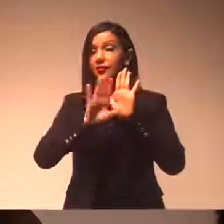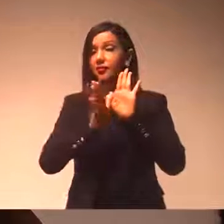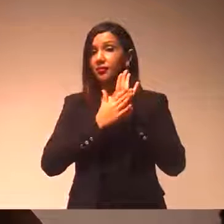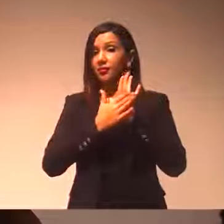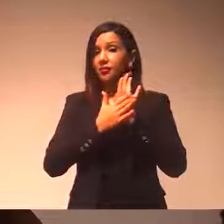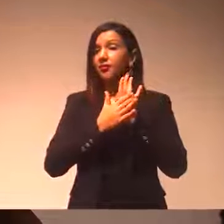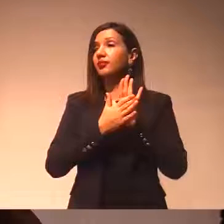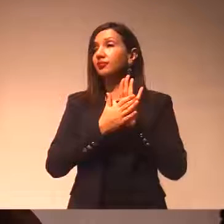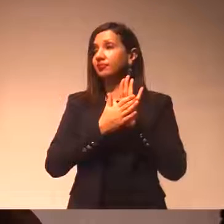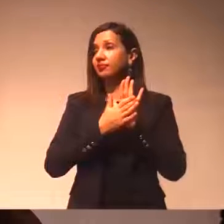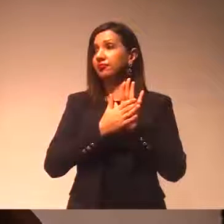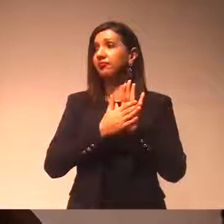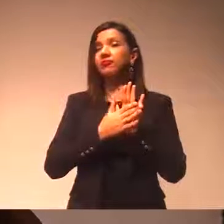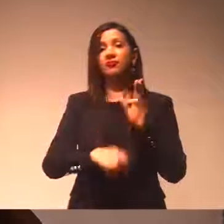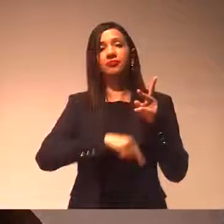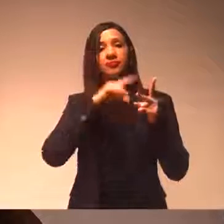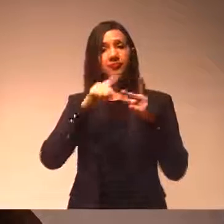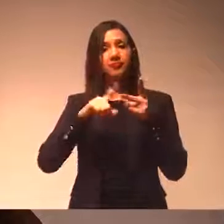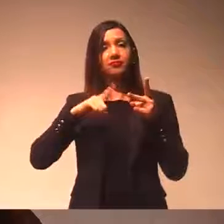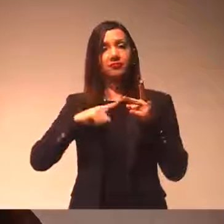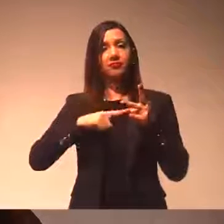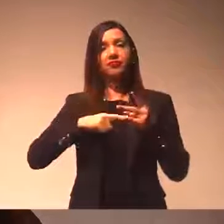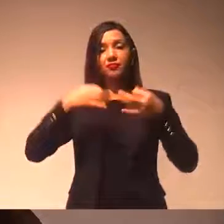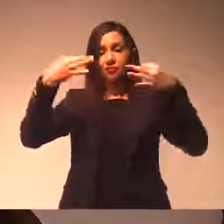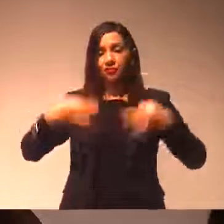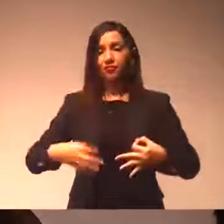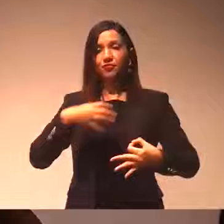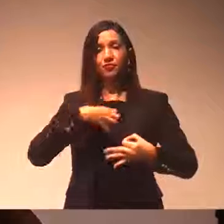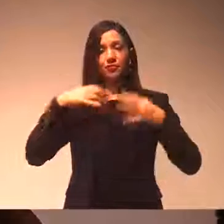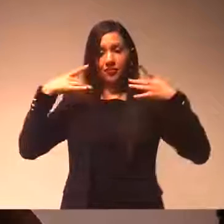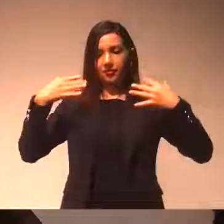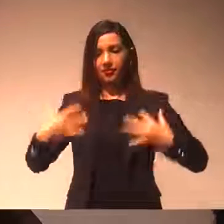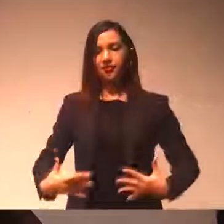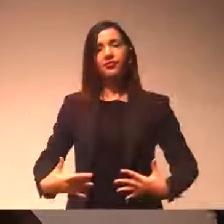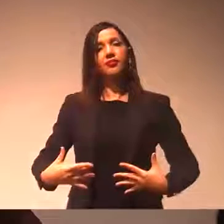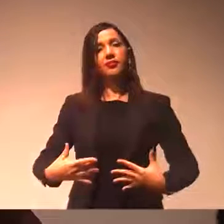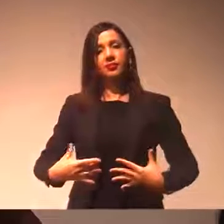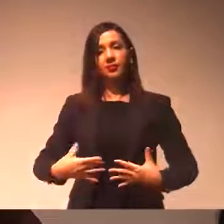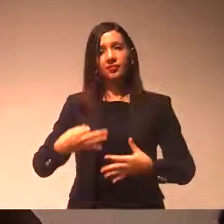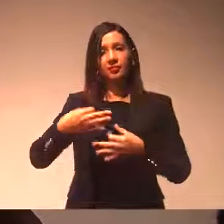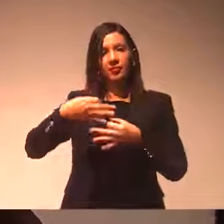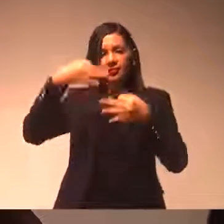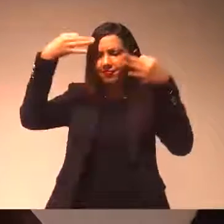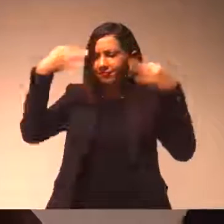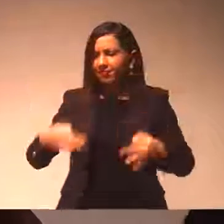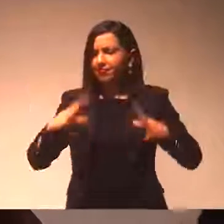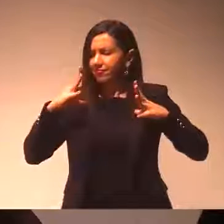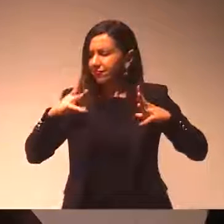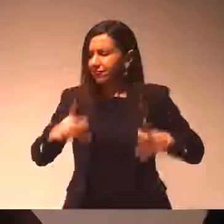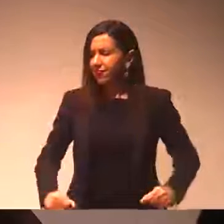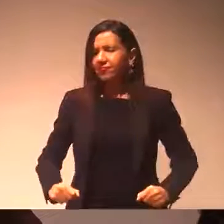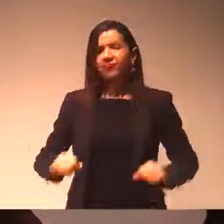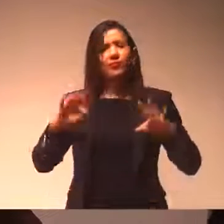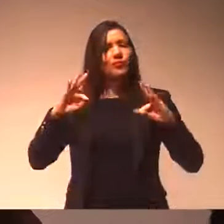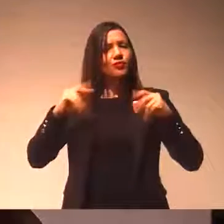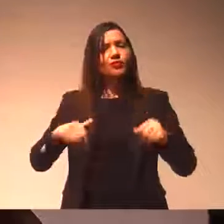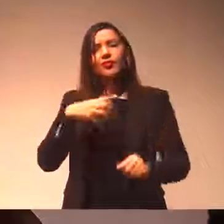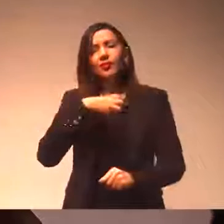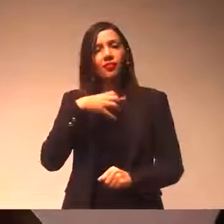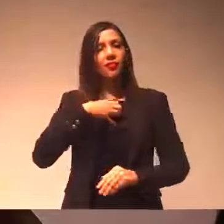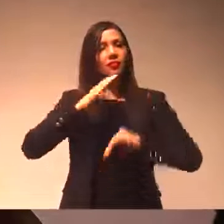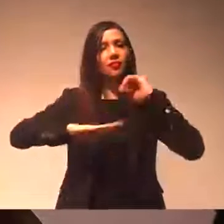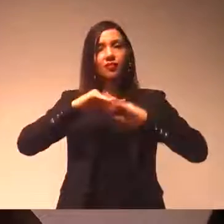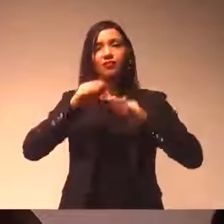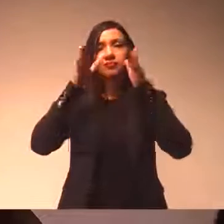legislação. E, segundo, de forma absolutamente transparente. Dando transparência em todos os atos, inclusive e